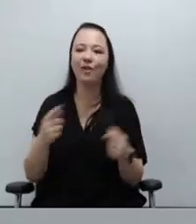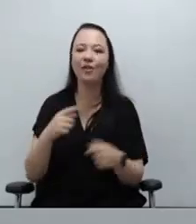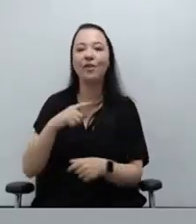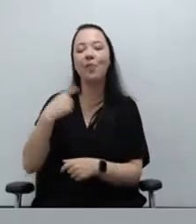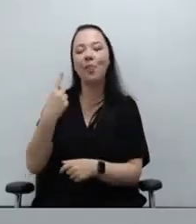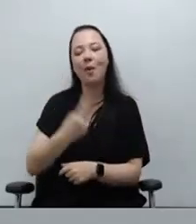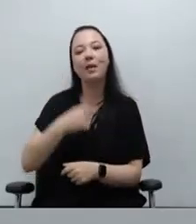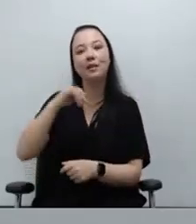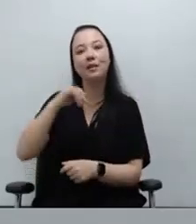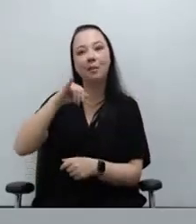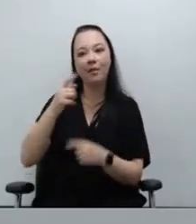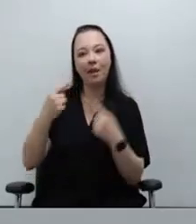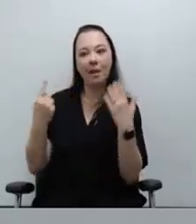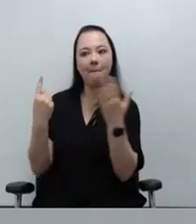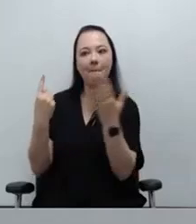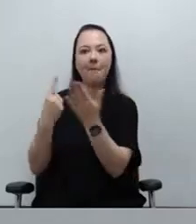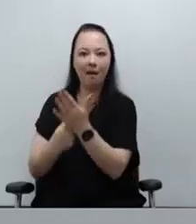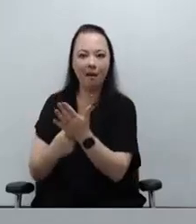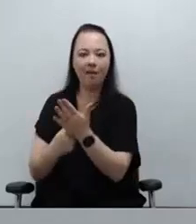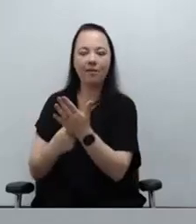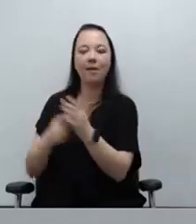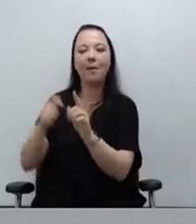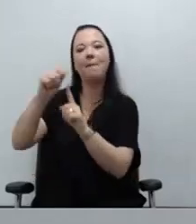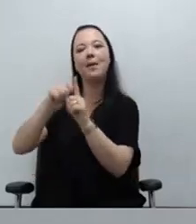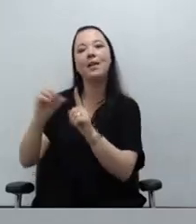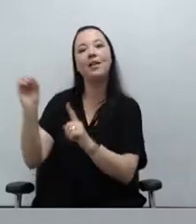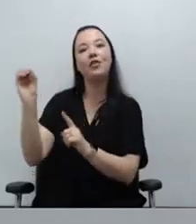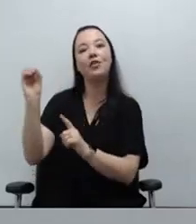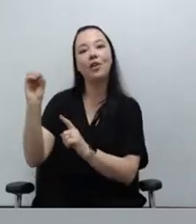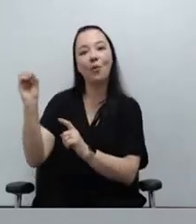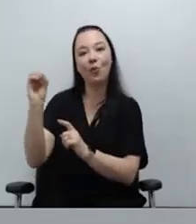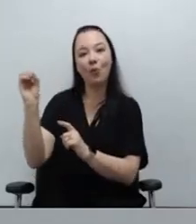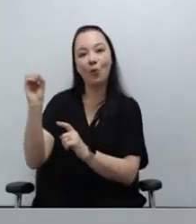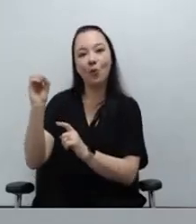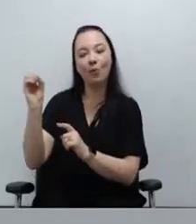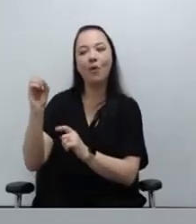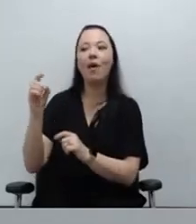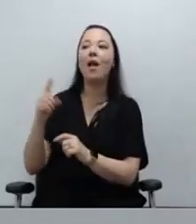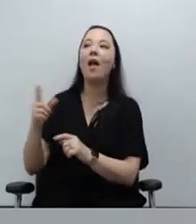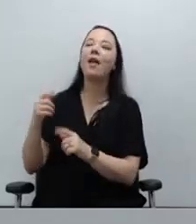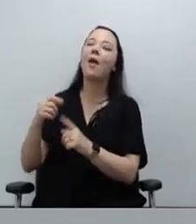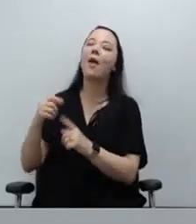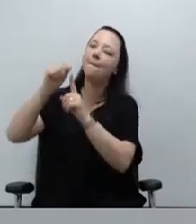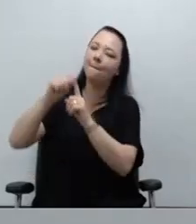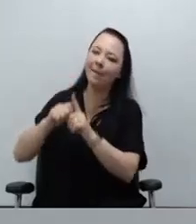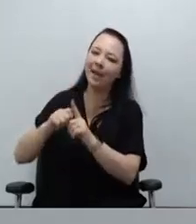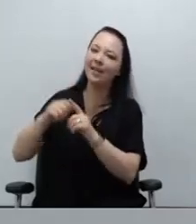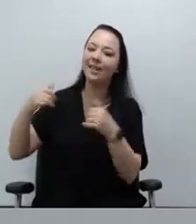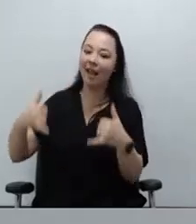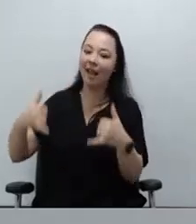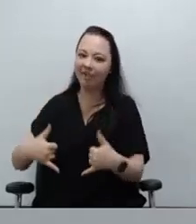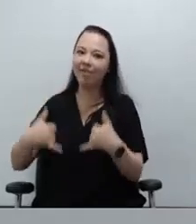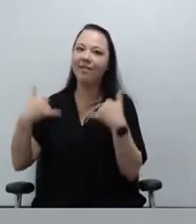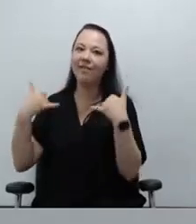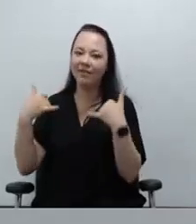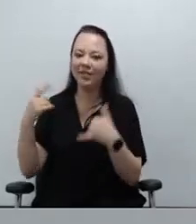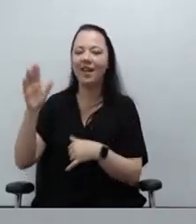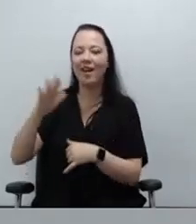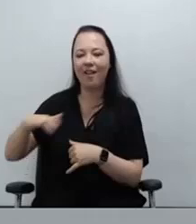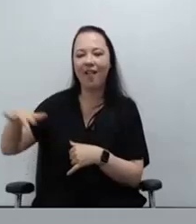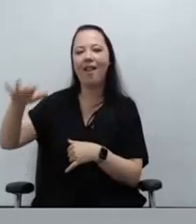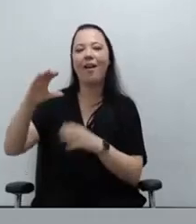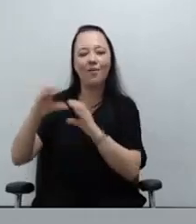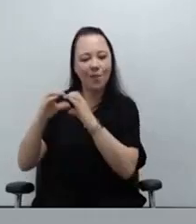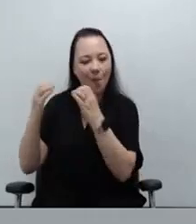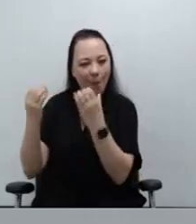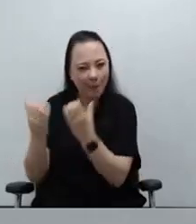mês de outubro, que, inclusive, é o mês de aniversário, né, do comitê, então, que nós estamos planejando aí algumas ações também